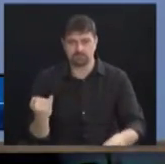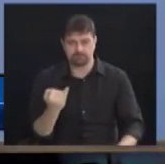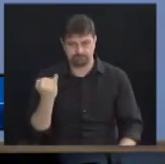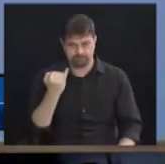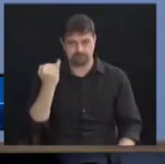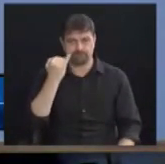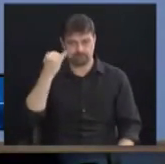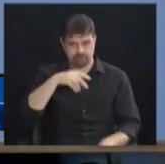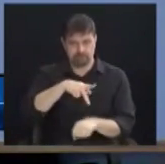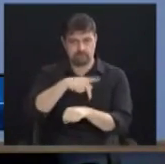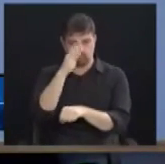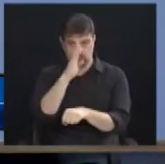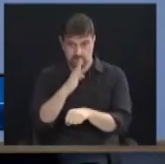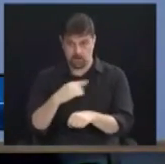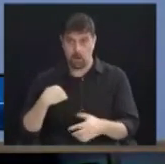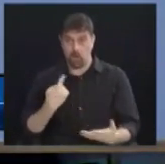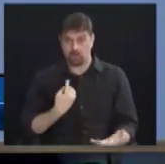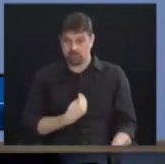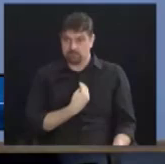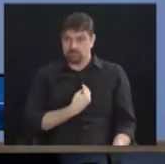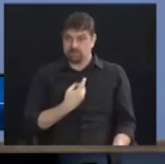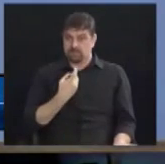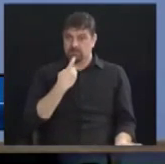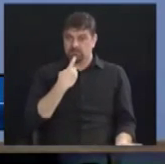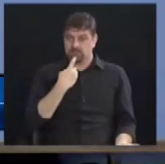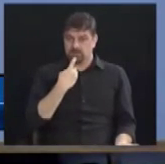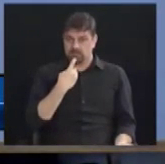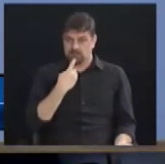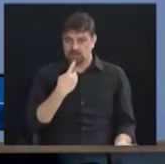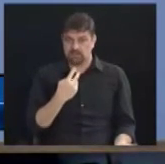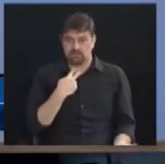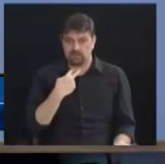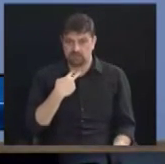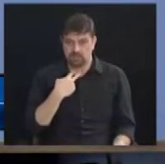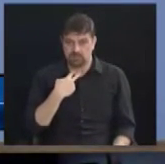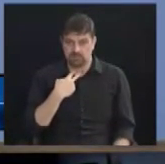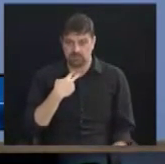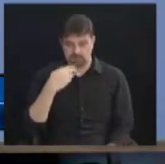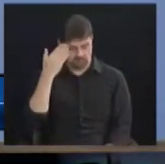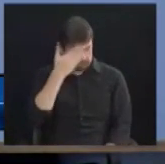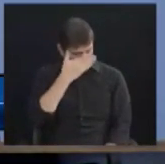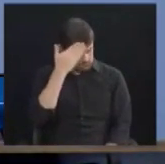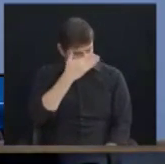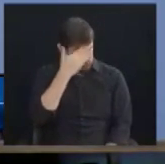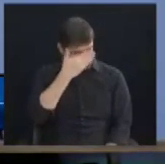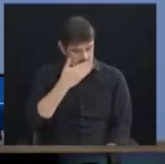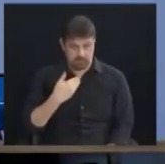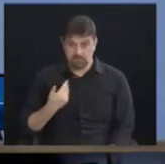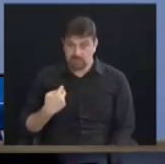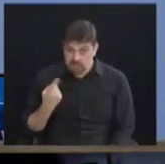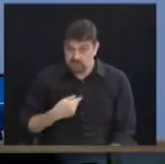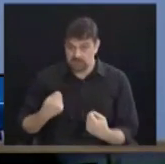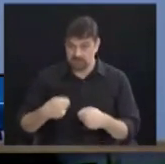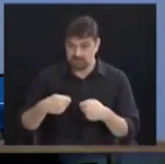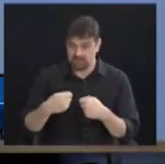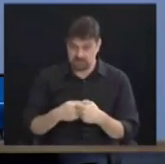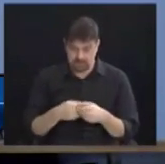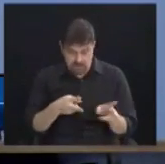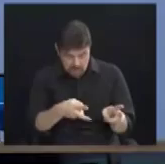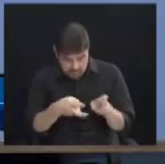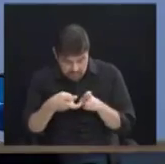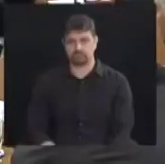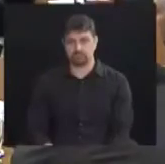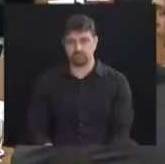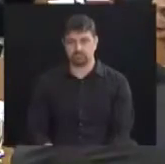nosso país, não termos um olhar para isso, não estarmos abertos a fazer esse